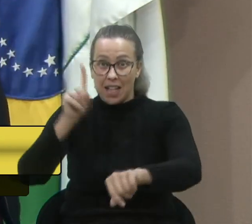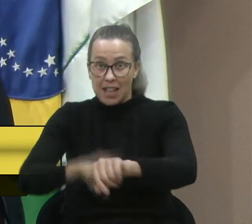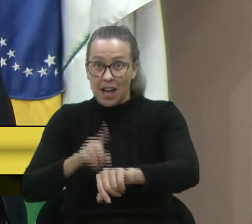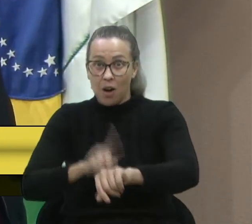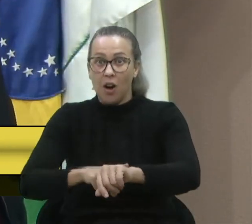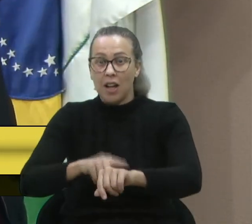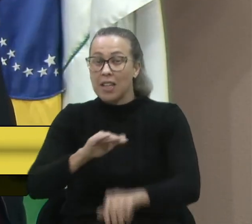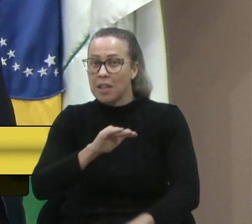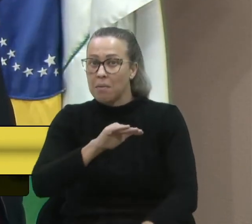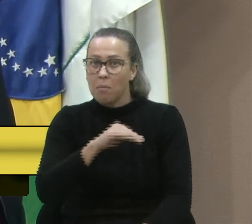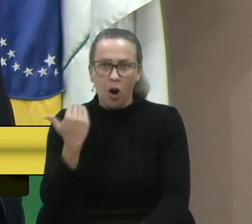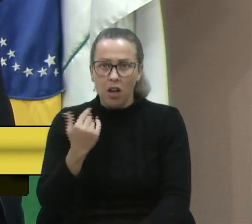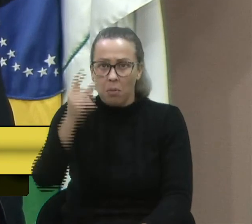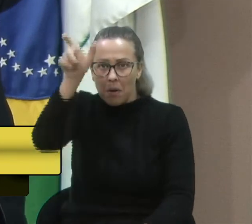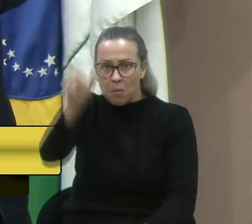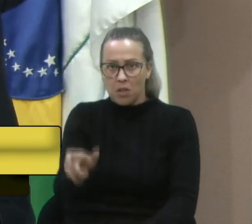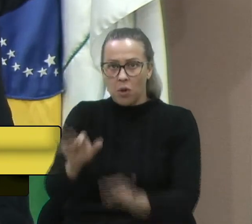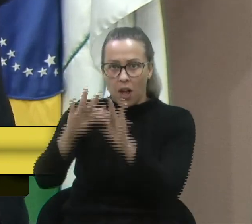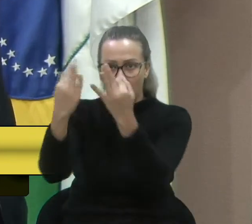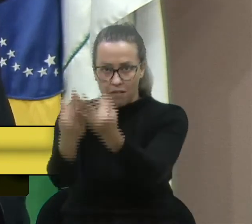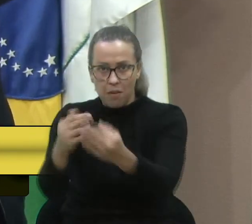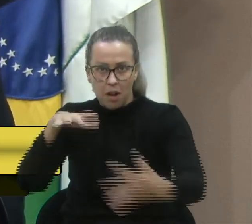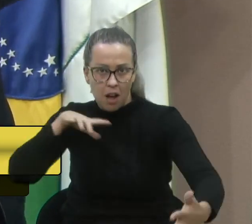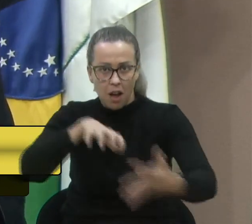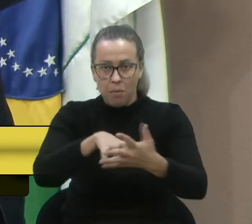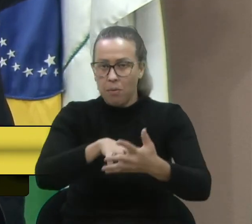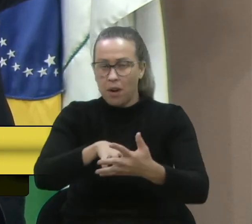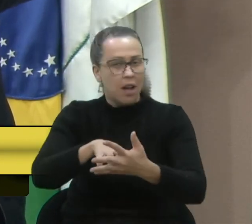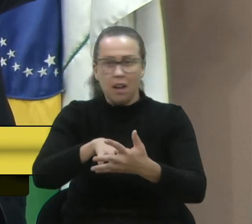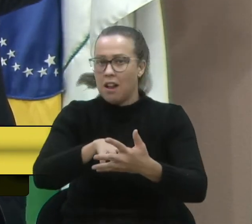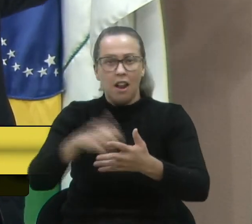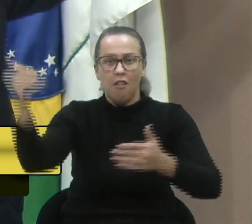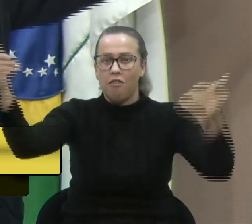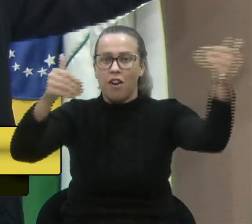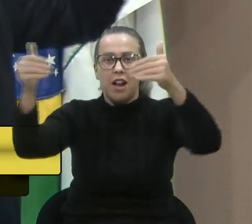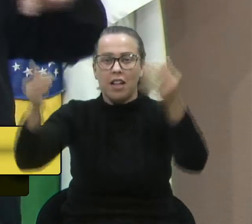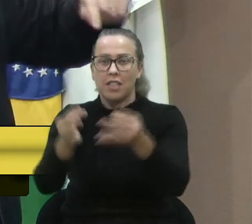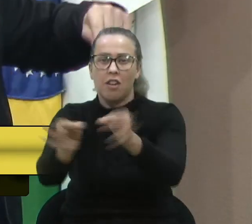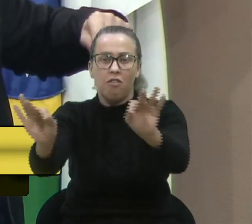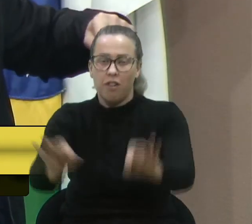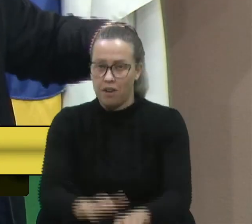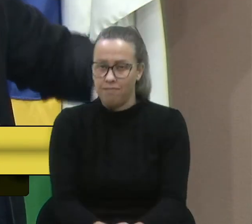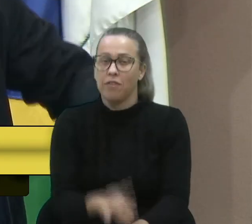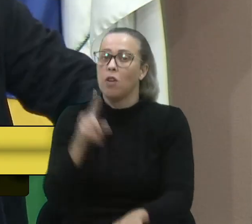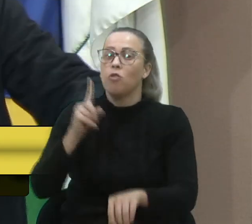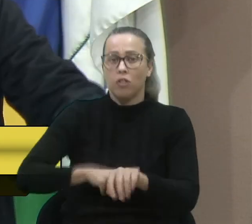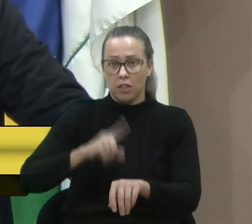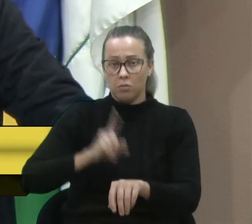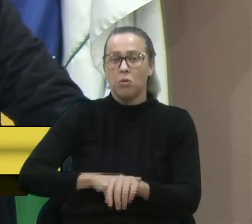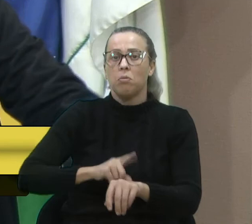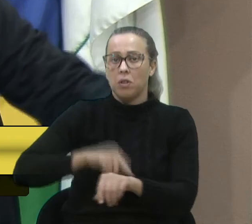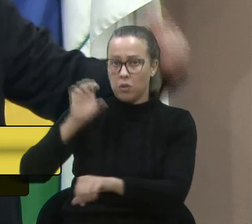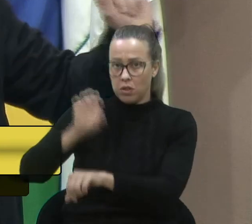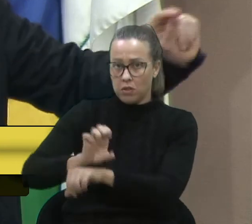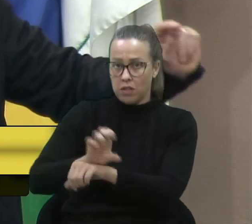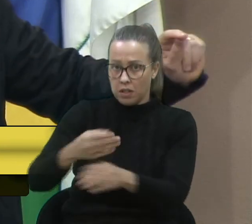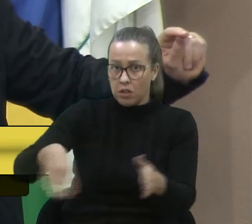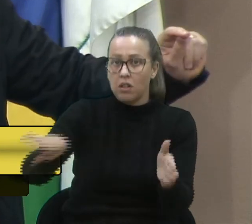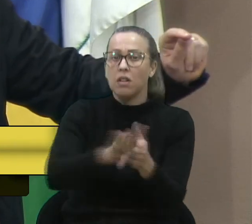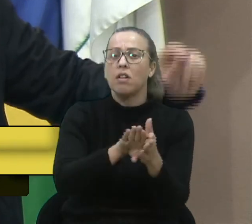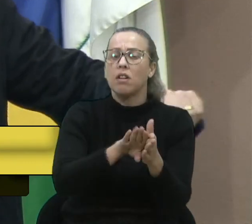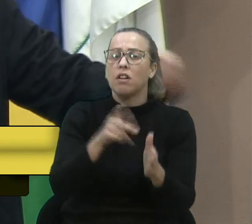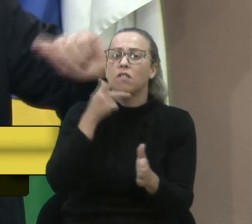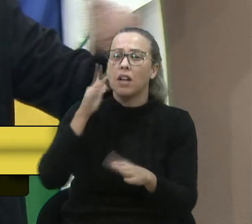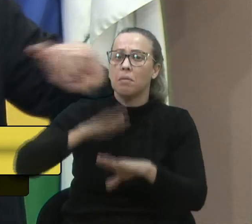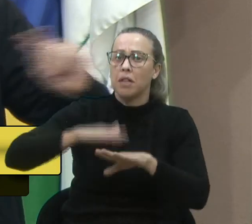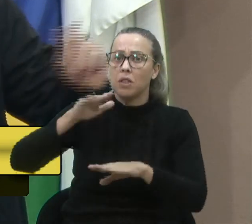perde um familiar na rodovia, essas pessoas não vão lá consolar. Então, nesse momento, que o Estado chegou, e vamos falar